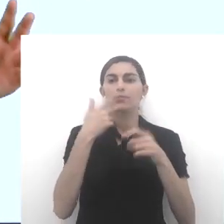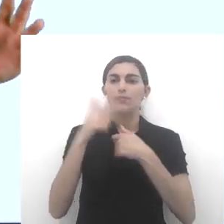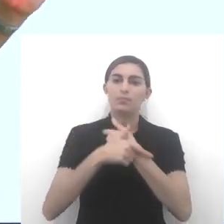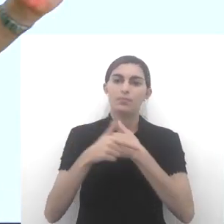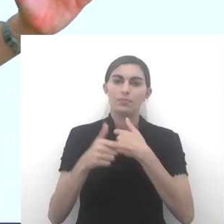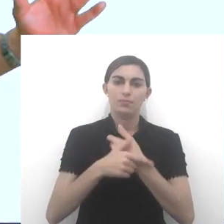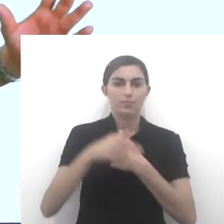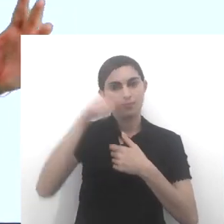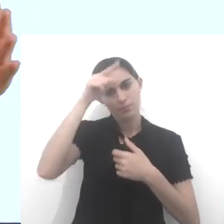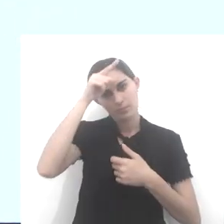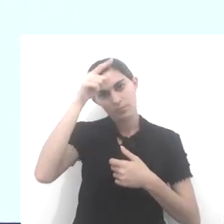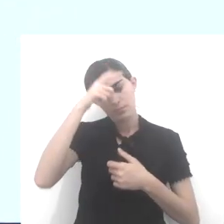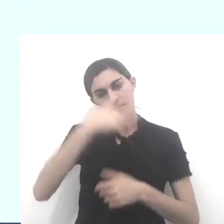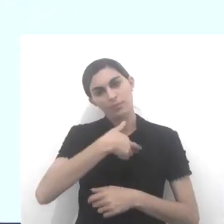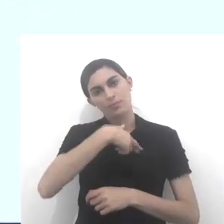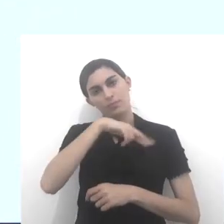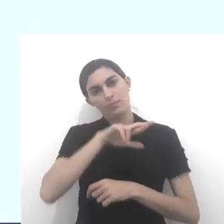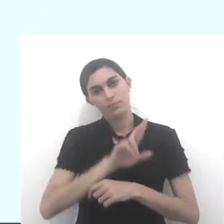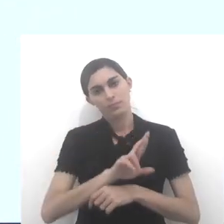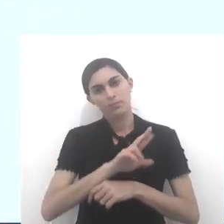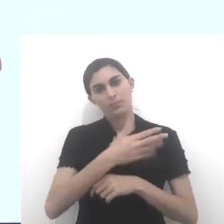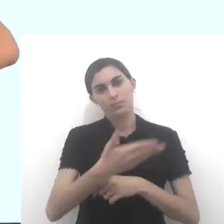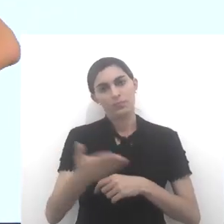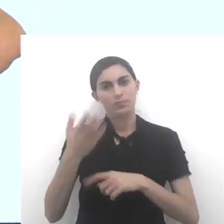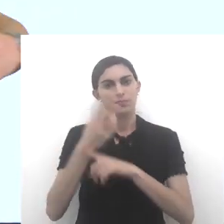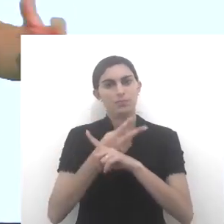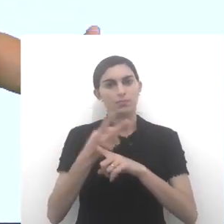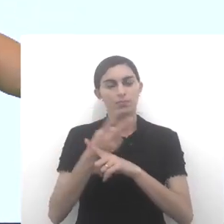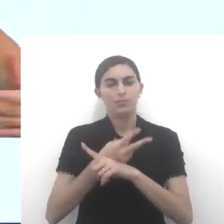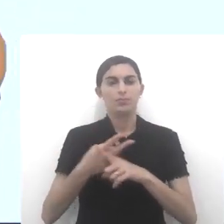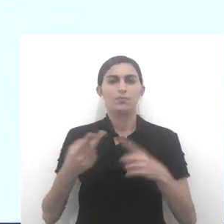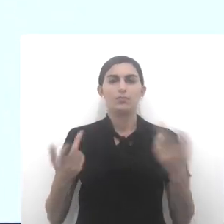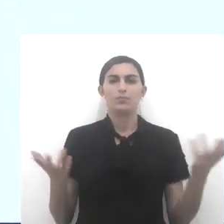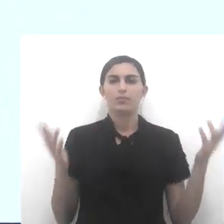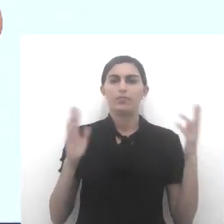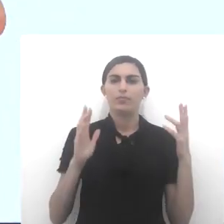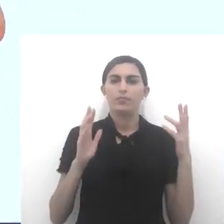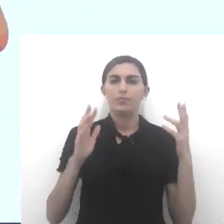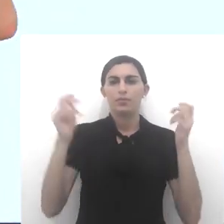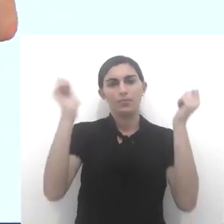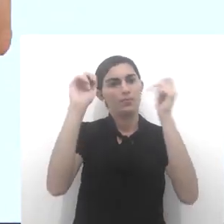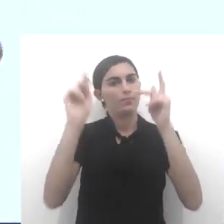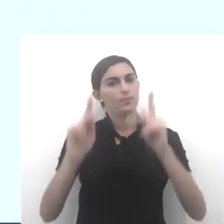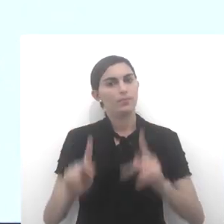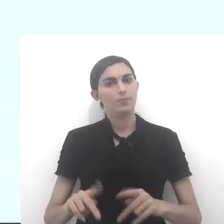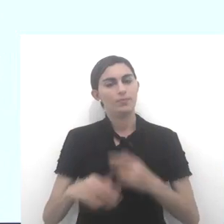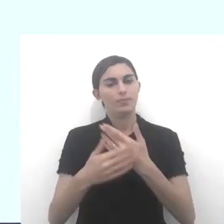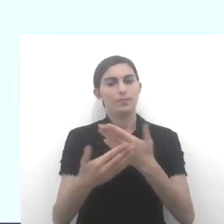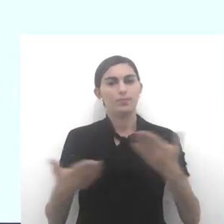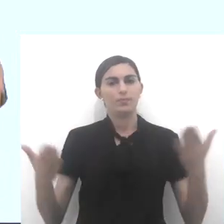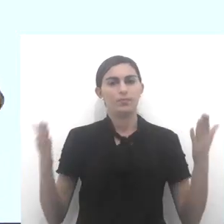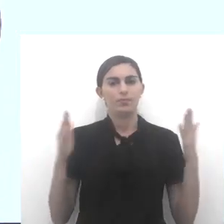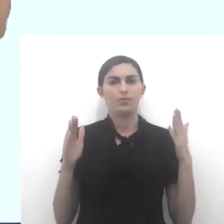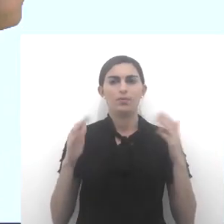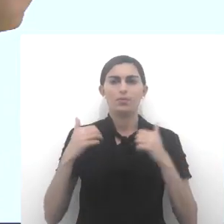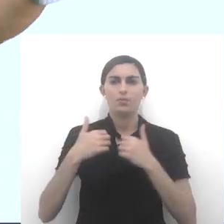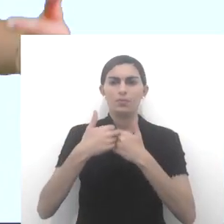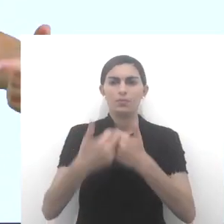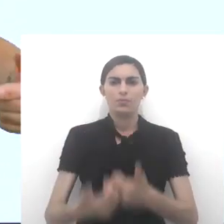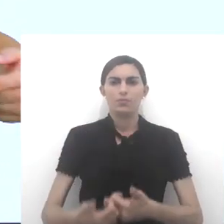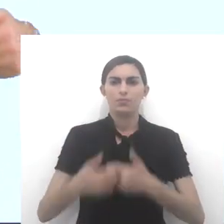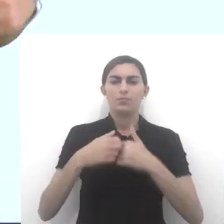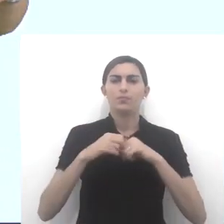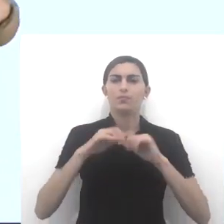questão. Então, o papel do líder religioso nesta busca pela questão da paz, né? Numa